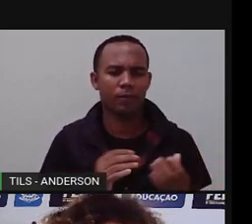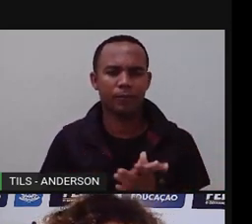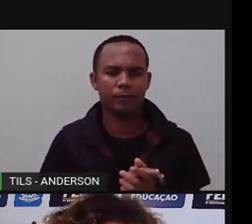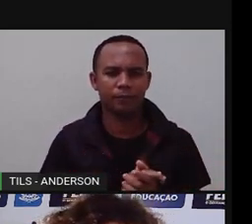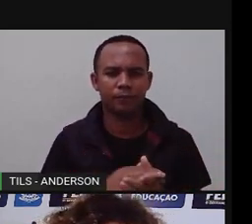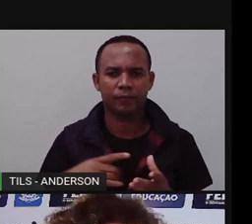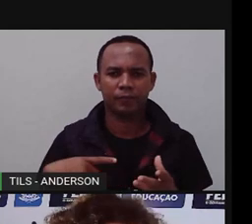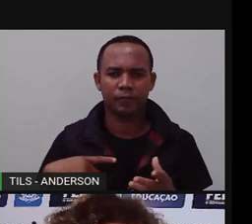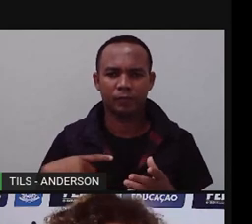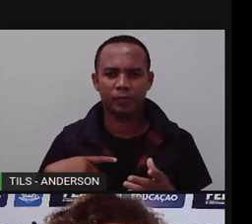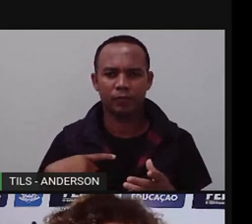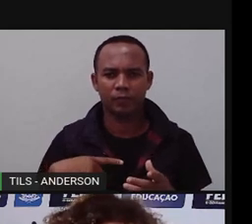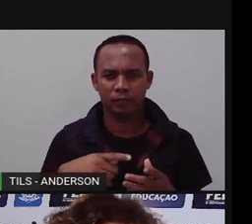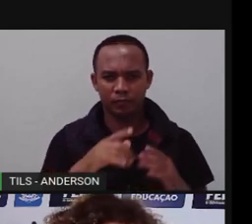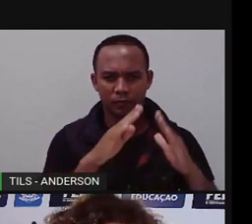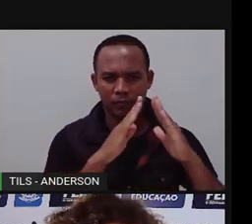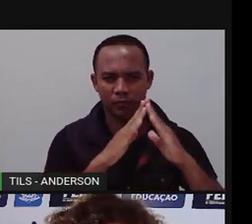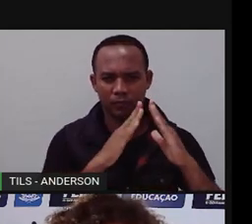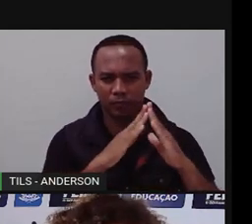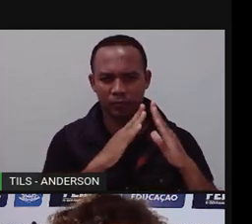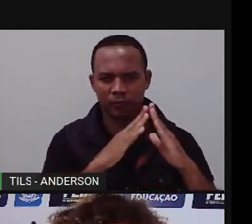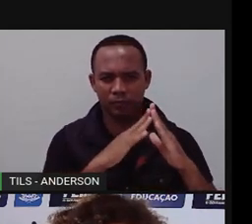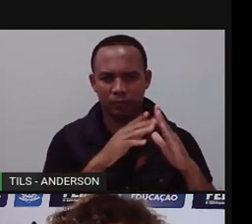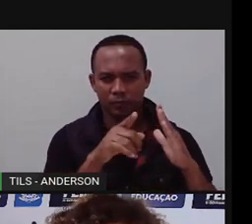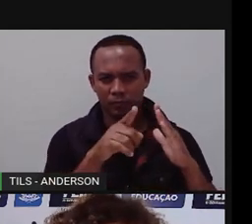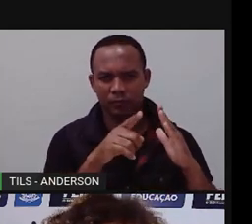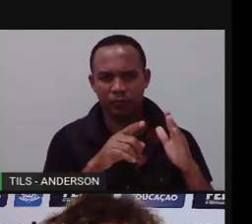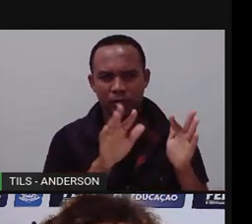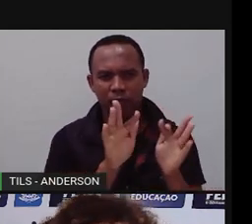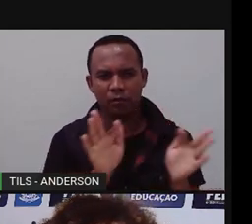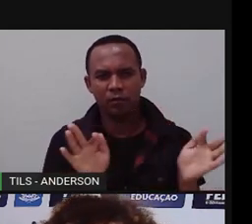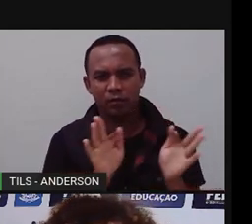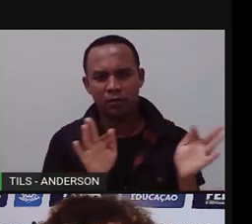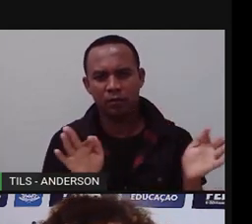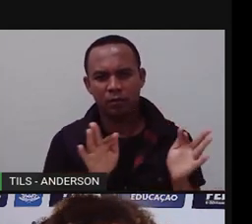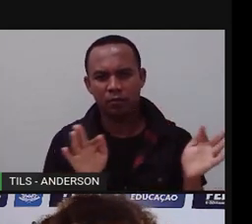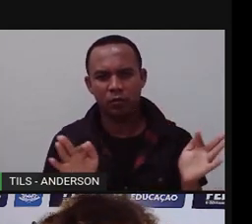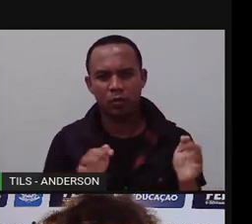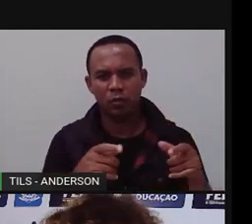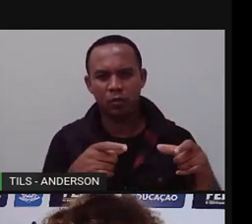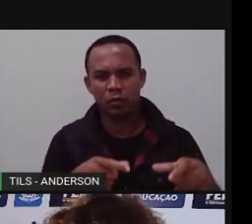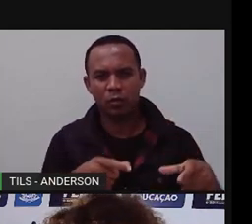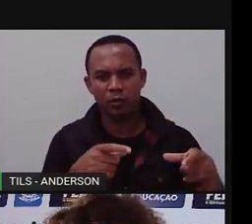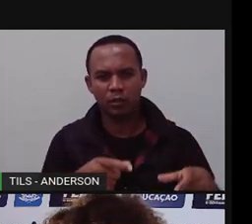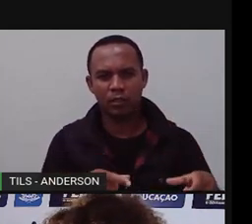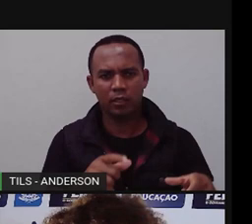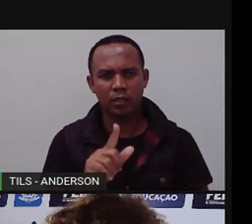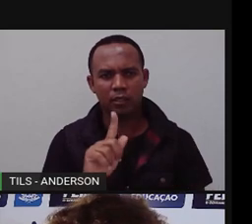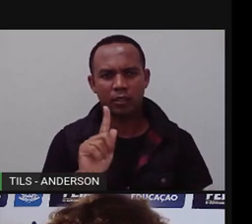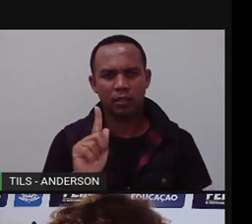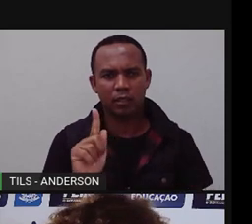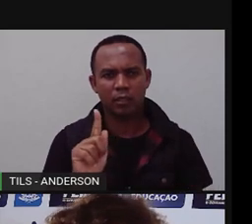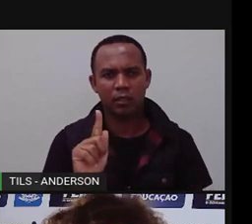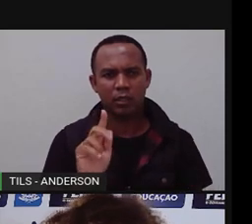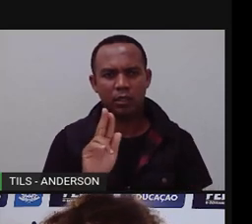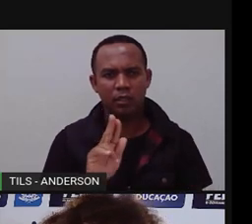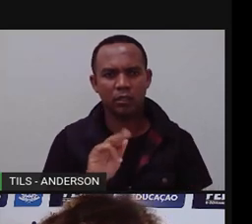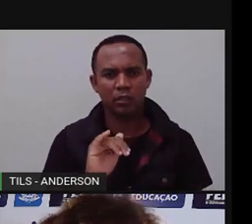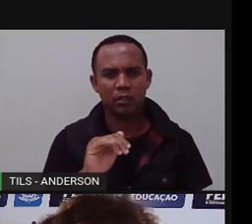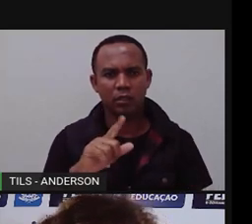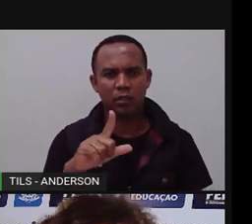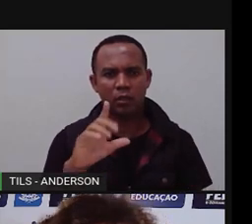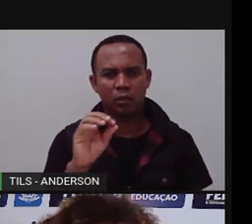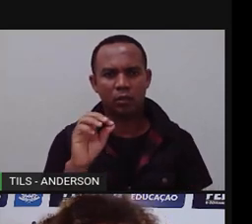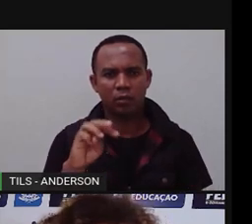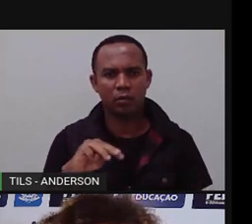E aqui a tem a imagem, né, de uma casa taipa, né, em um dos quilombos, é uma imagem ilustrativa, tá, gente? Porque, obviamente, não tinha